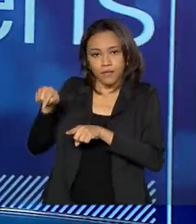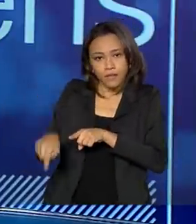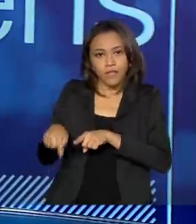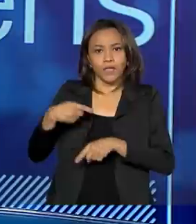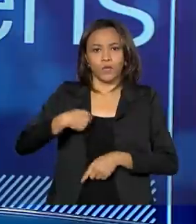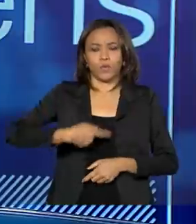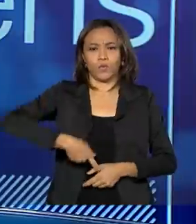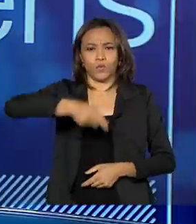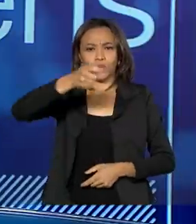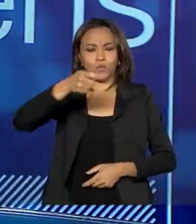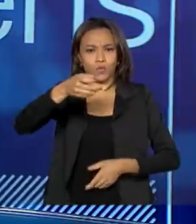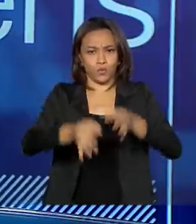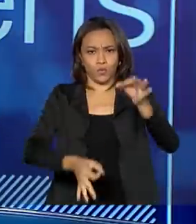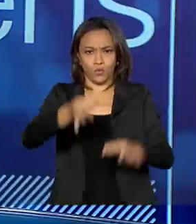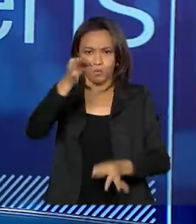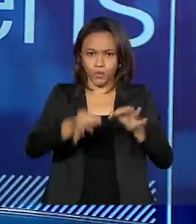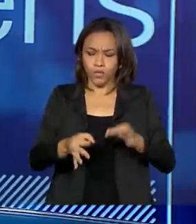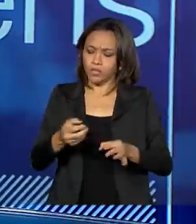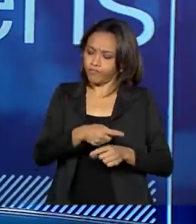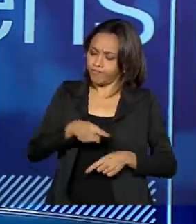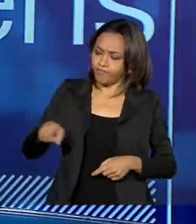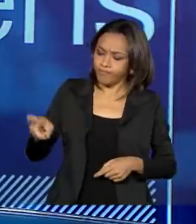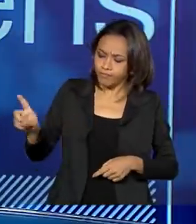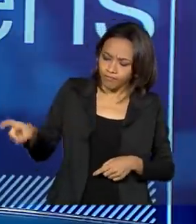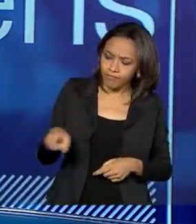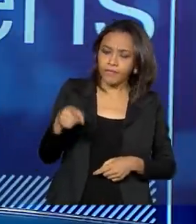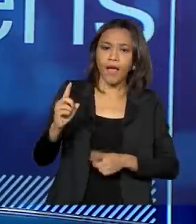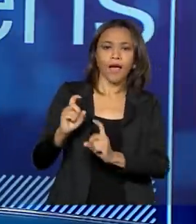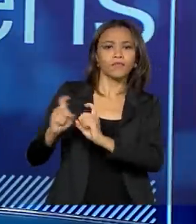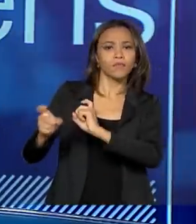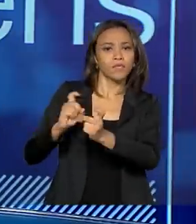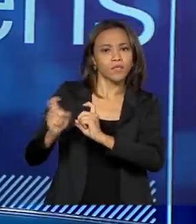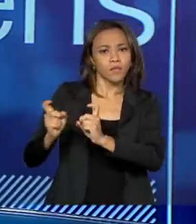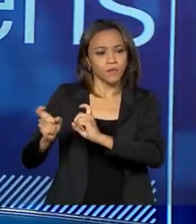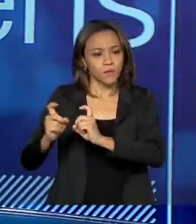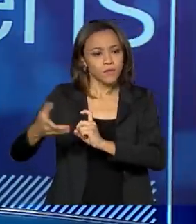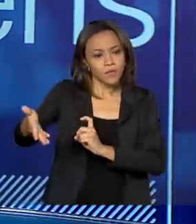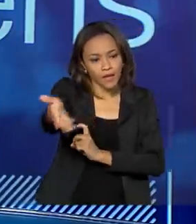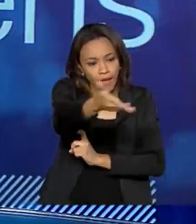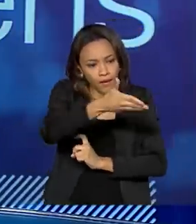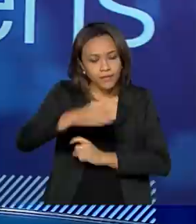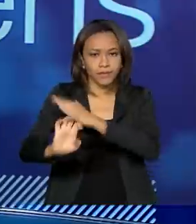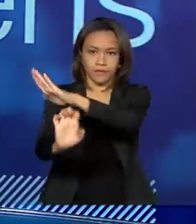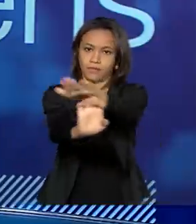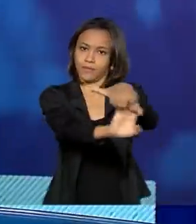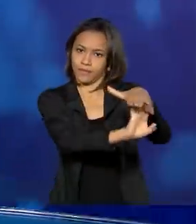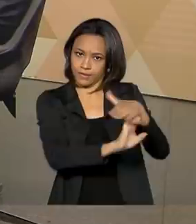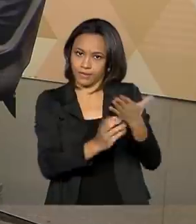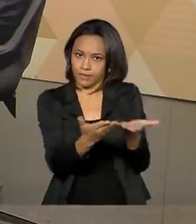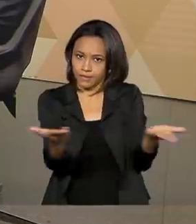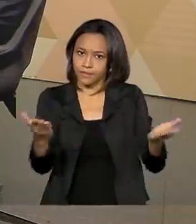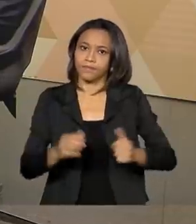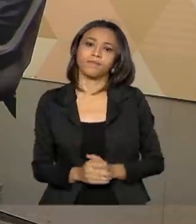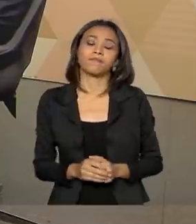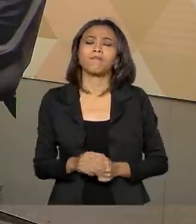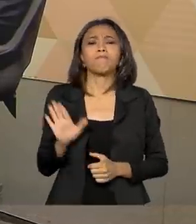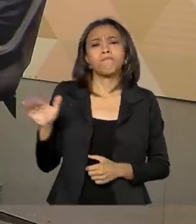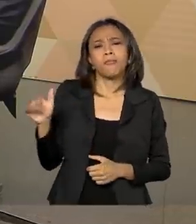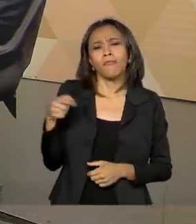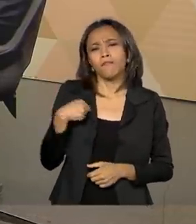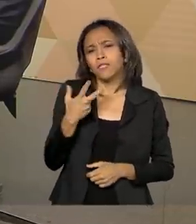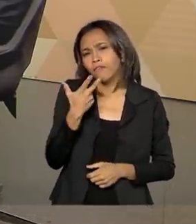para a Senad, que indica administradores para serem, fazer a administração dessas empresas. E o senhor falou que